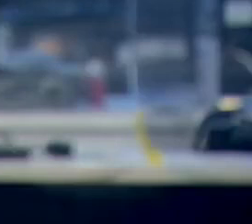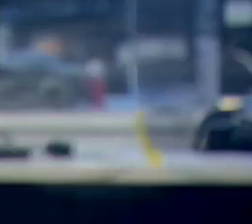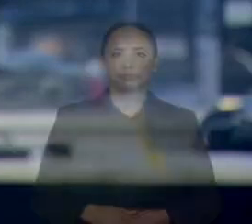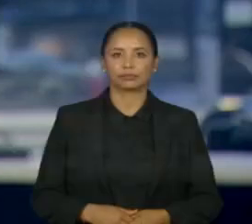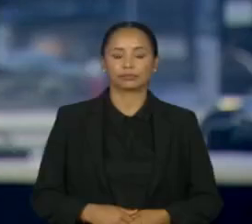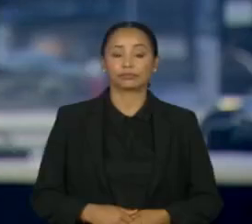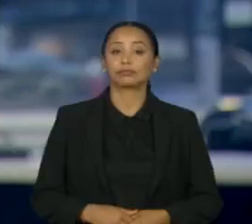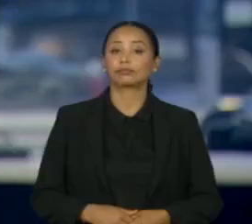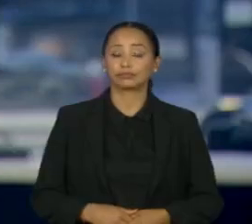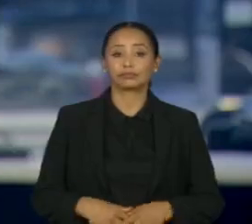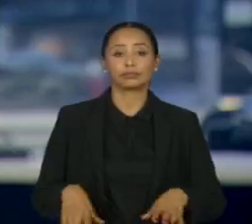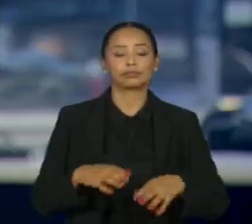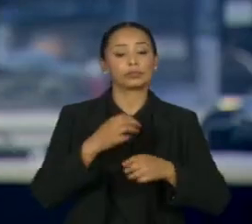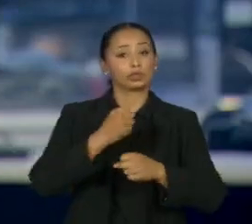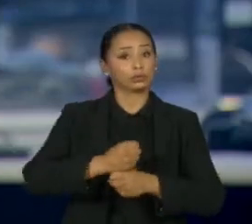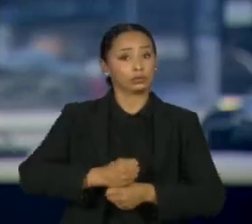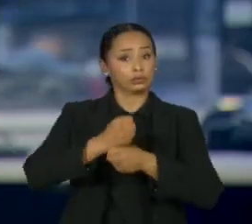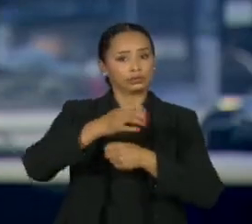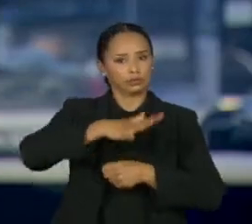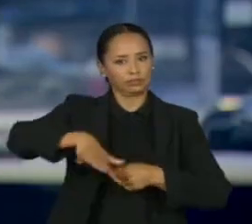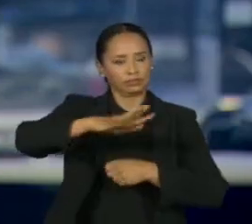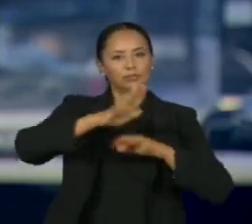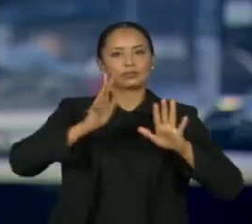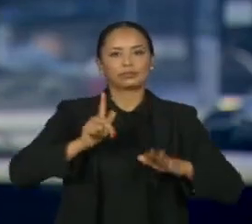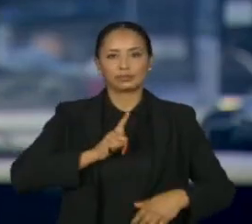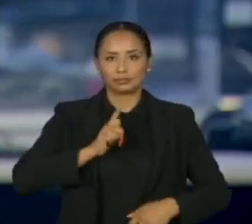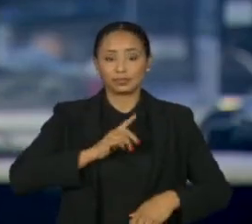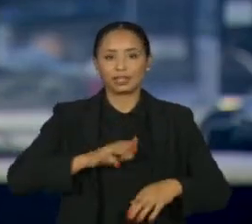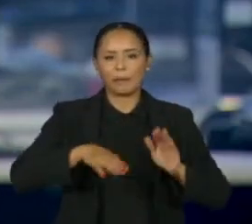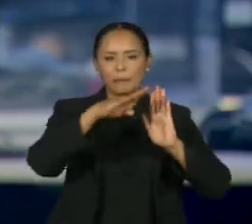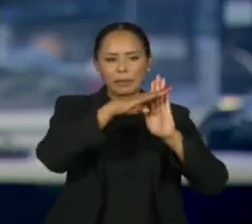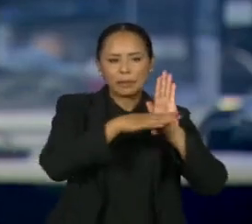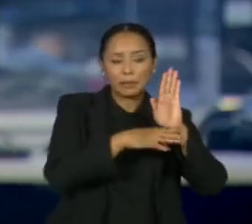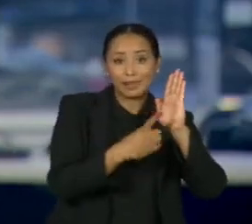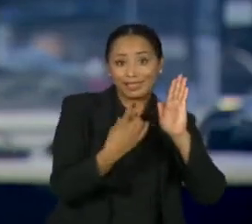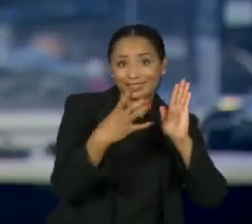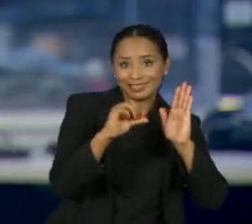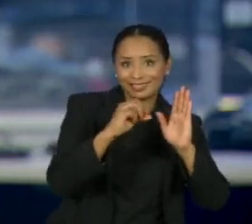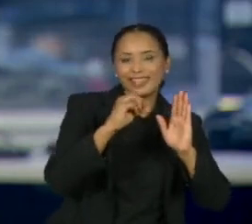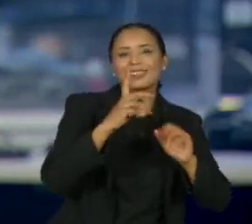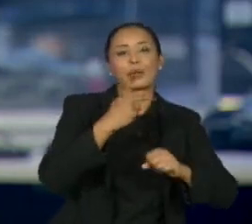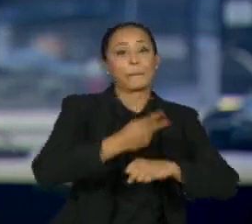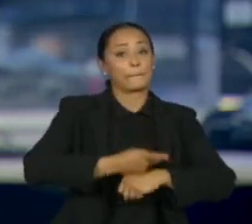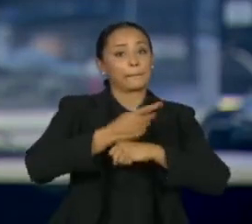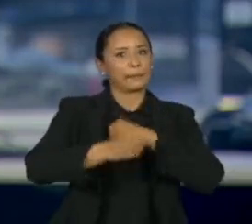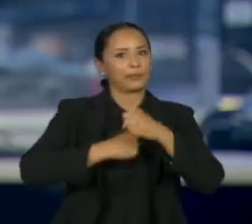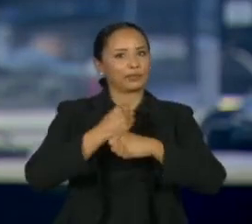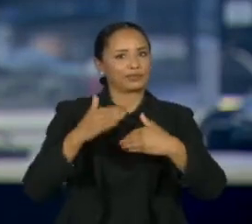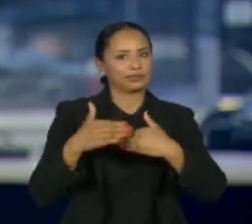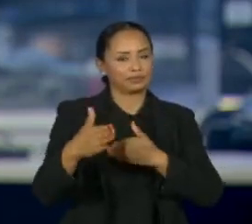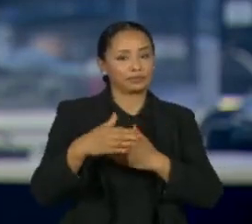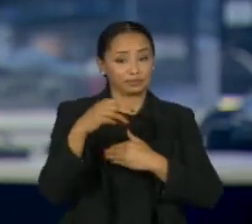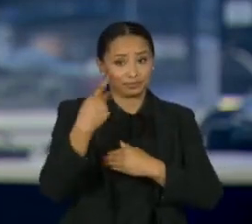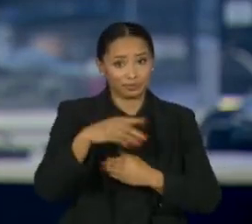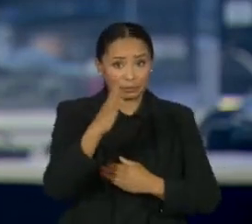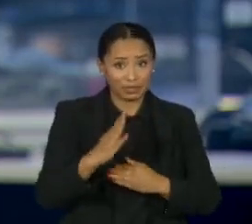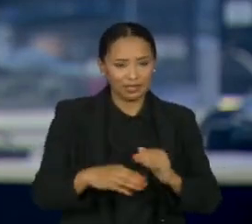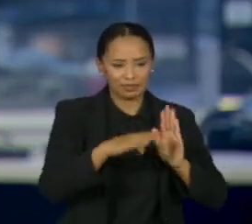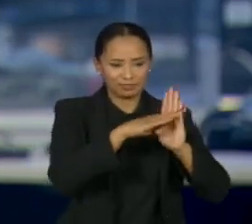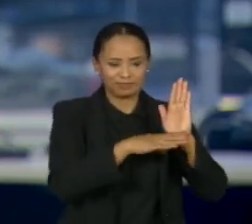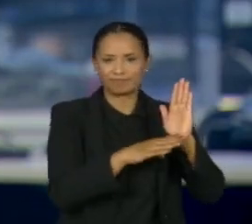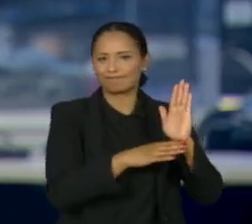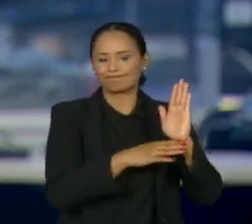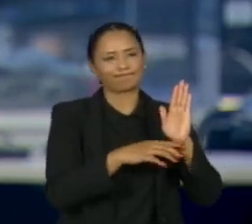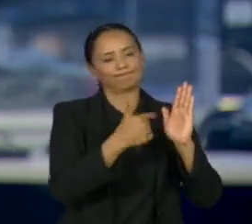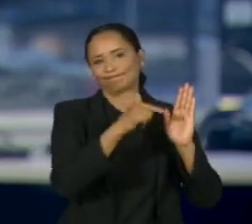A Academia do Oscar divulgou os concorrentes em 10 categorias para a premiação do ano que vem. O Brasil está fora da disputa de